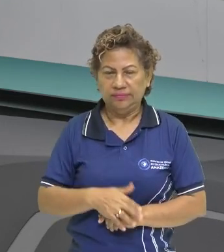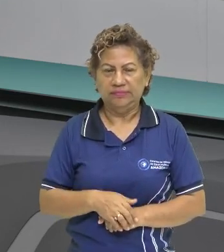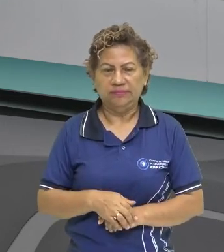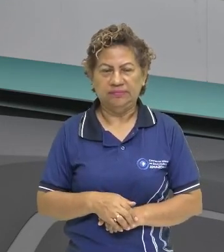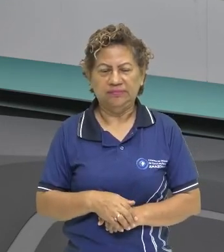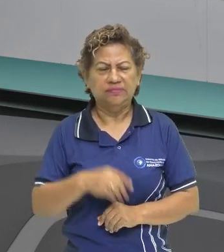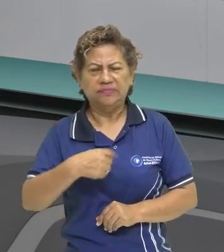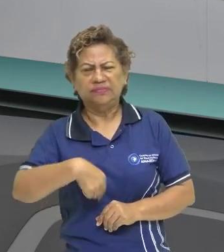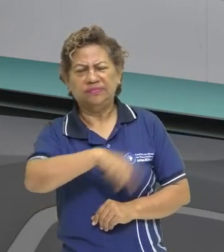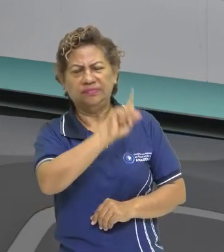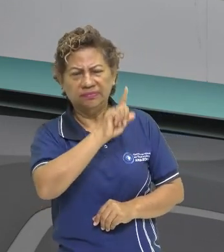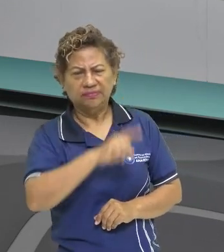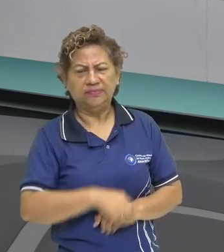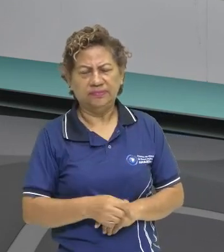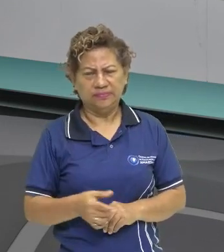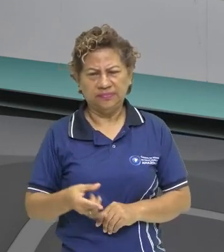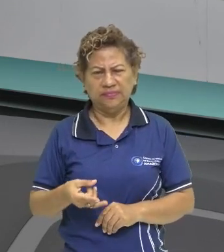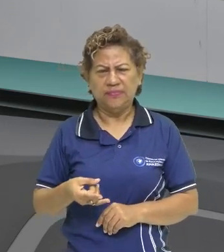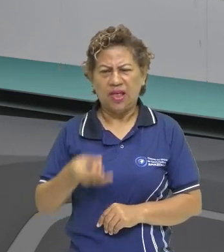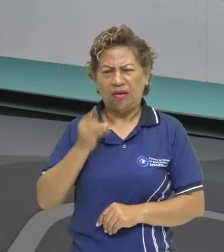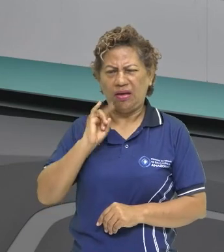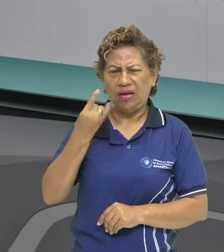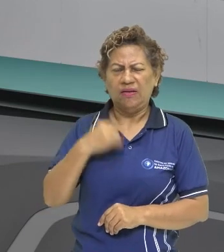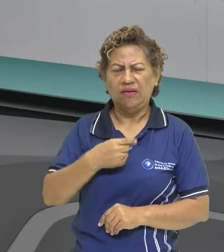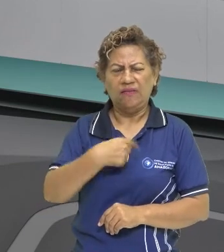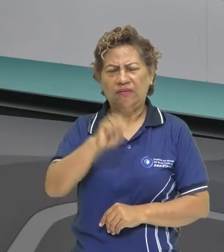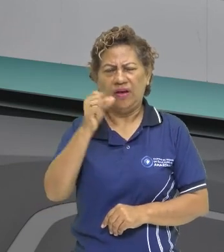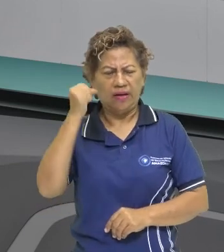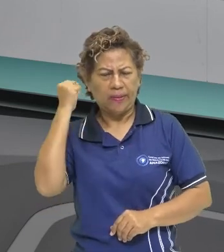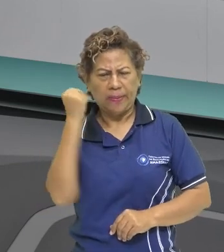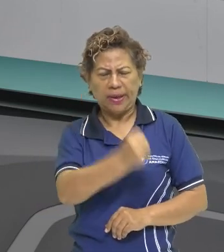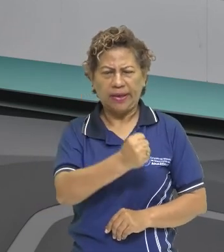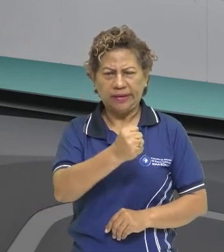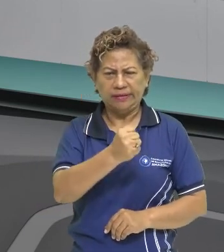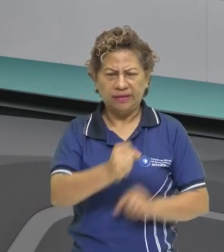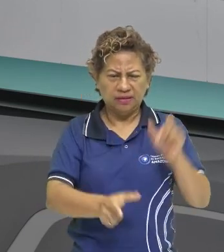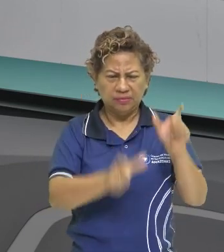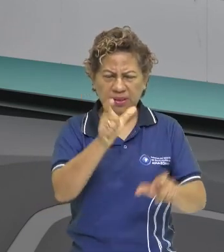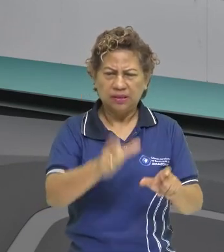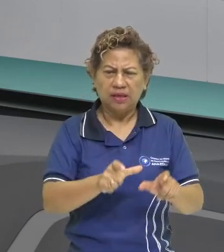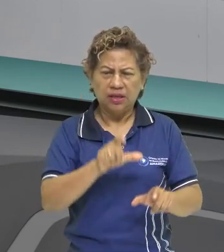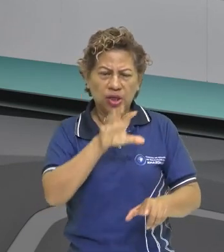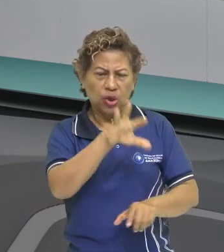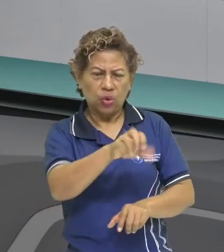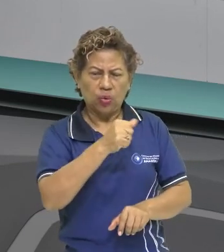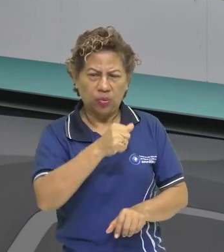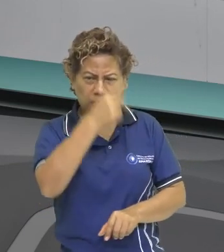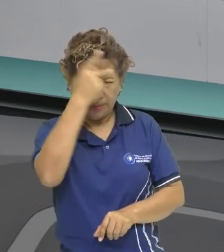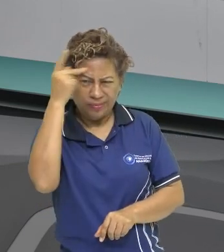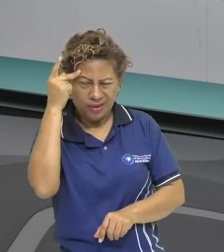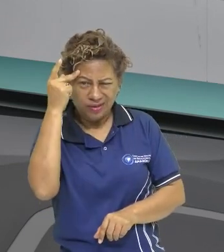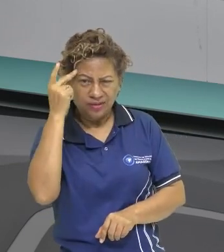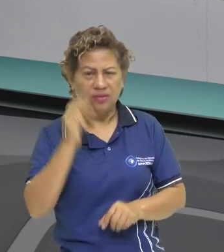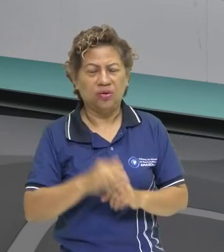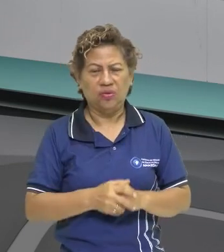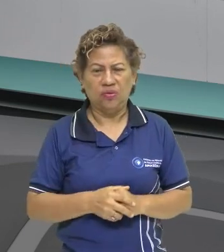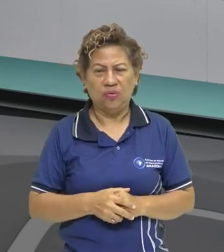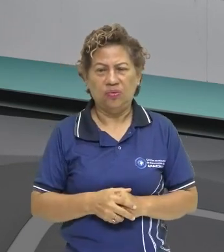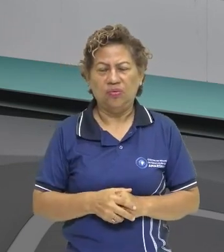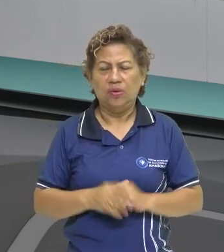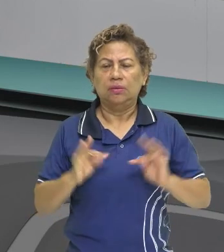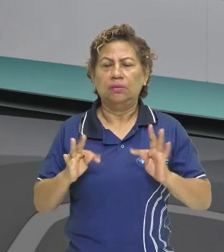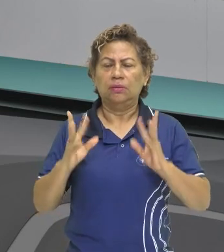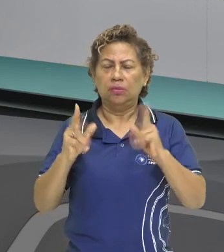caunha e se embriagar, ir para a luta, matar, comer. Aí é o canibalismo, tá gente? Comer um ao outro. Ou seja,